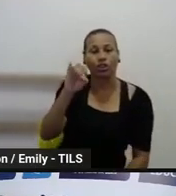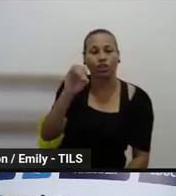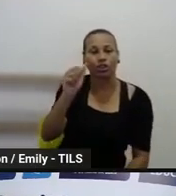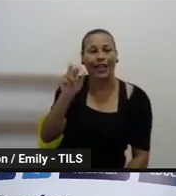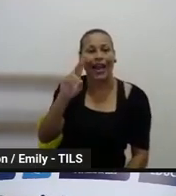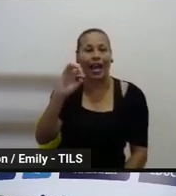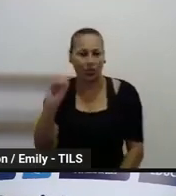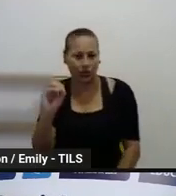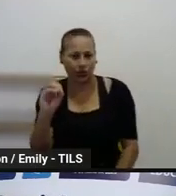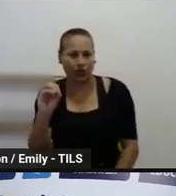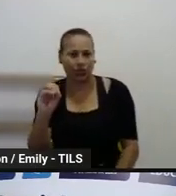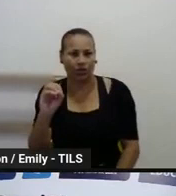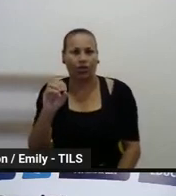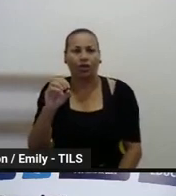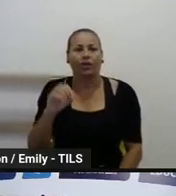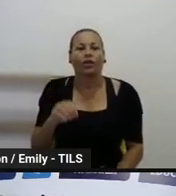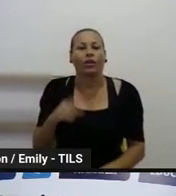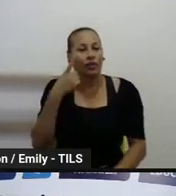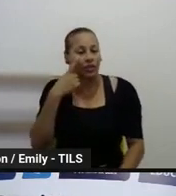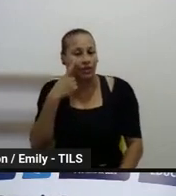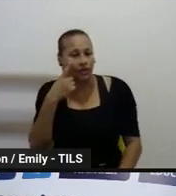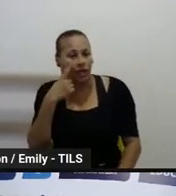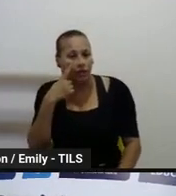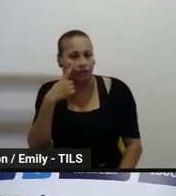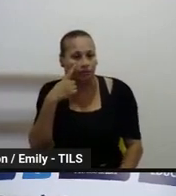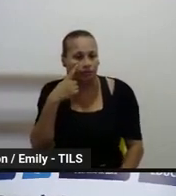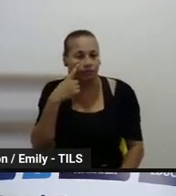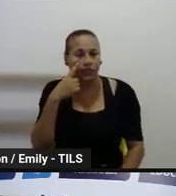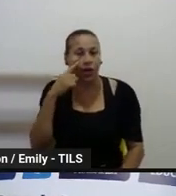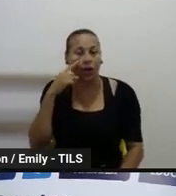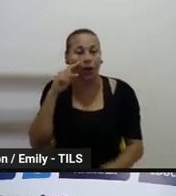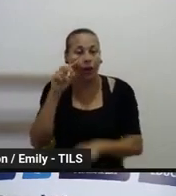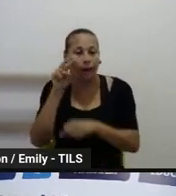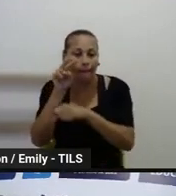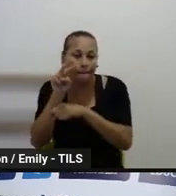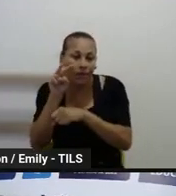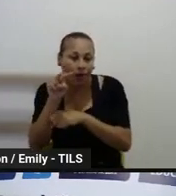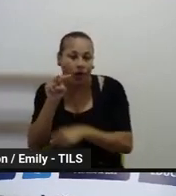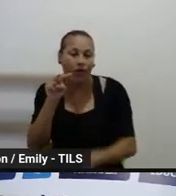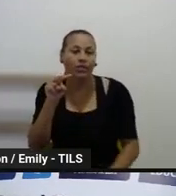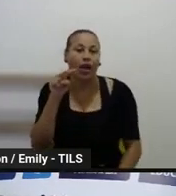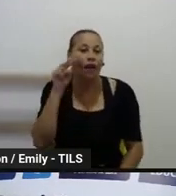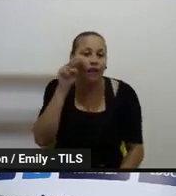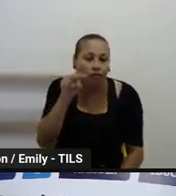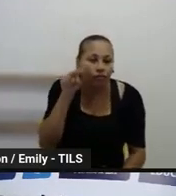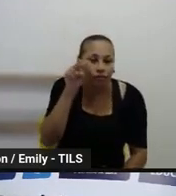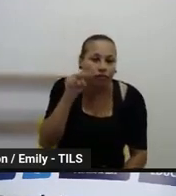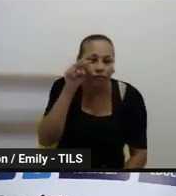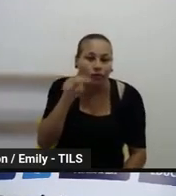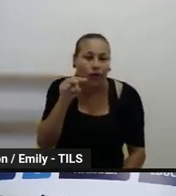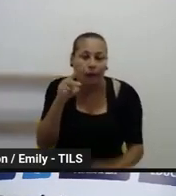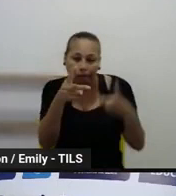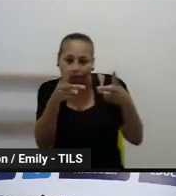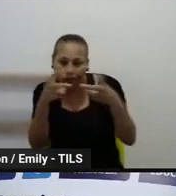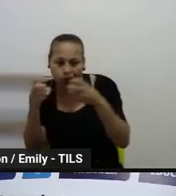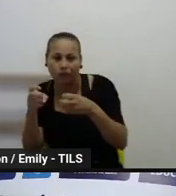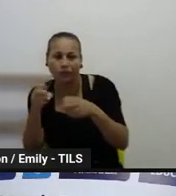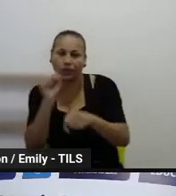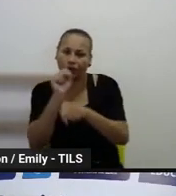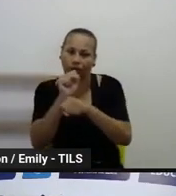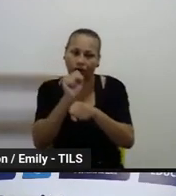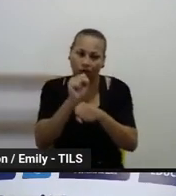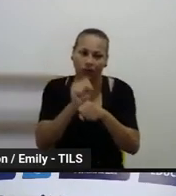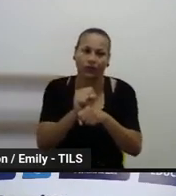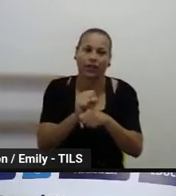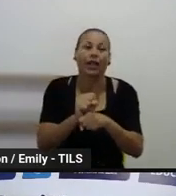atentos ao diário diariamente, porque vai sair a prorrogação e aí vocês podem ler, mas está no diário